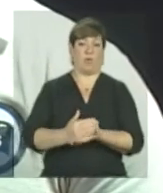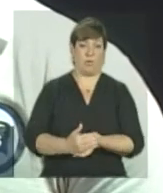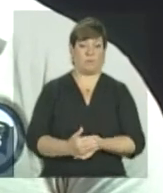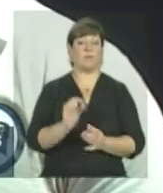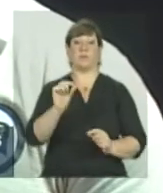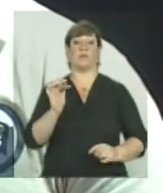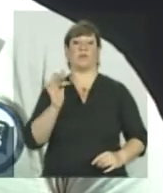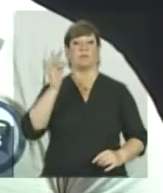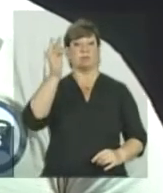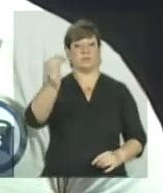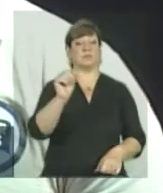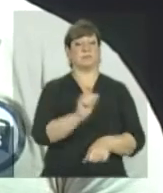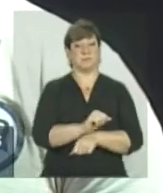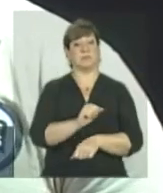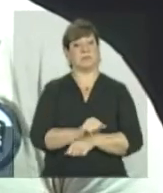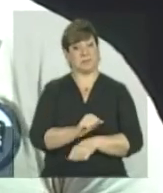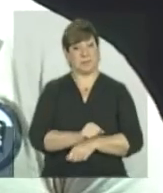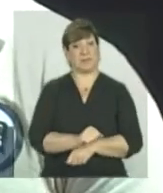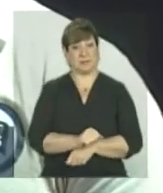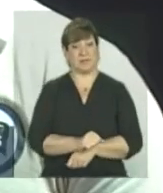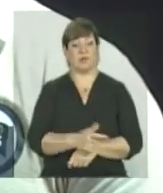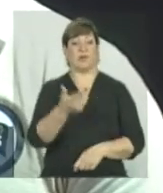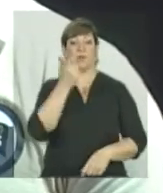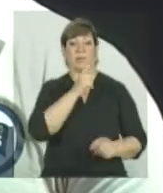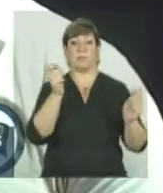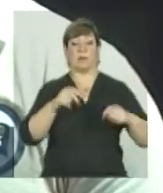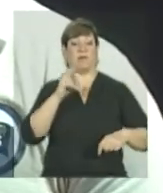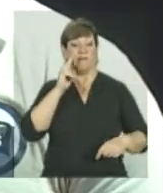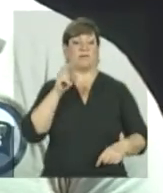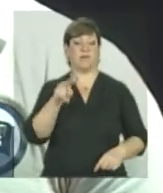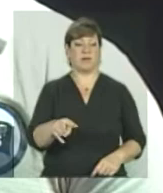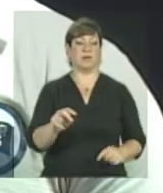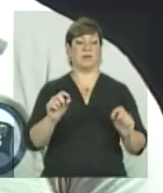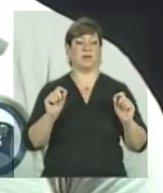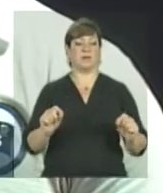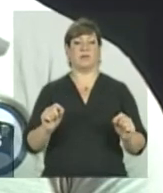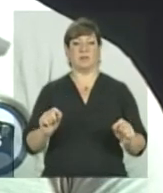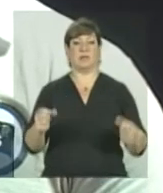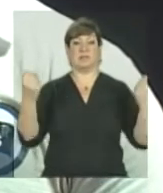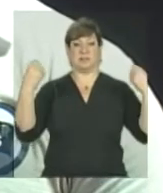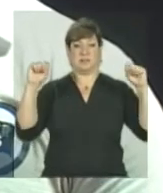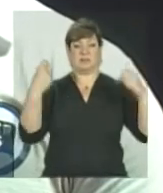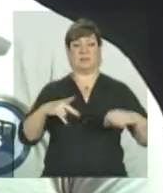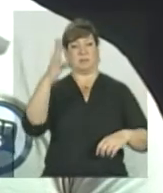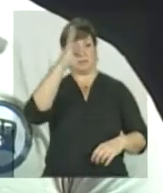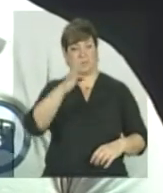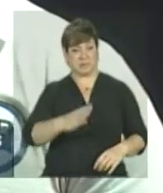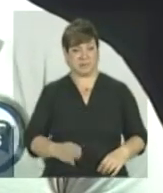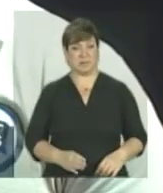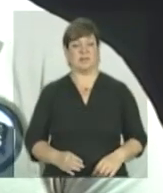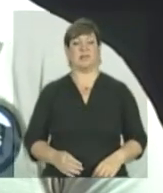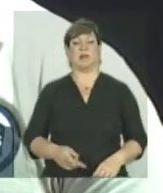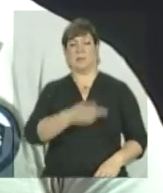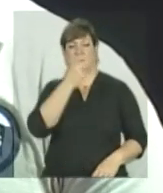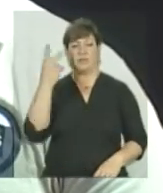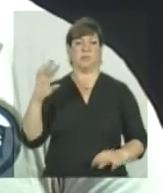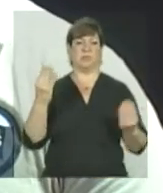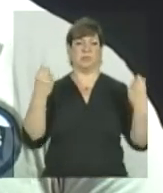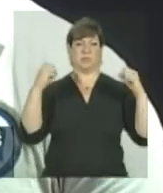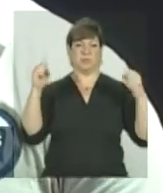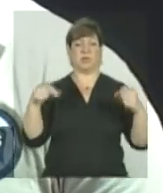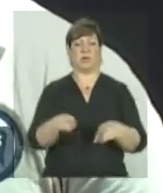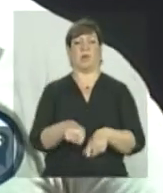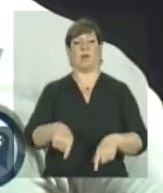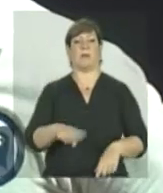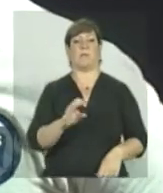no futuro, espero poder ver e assistir o esporte brasileiro formando atletas através do Bolsa